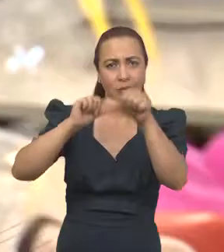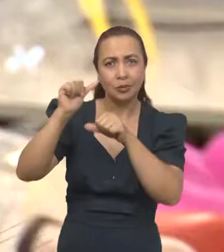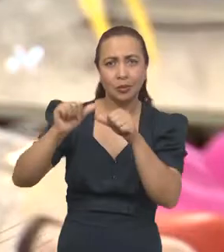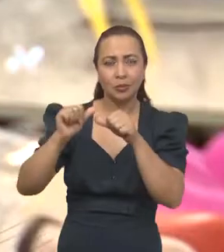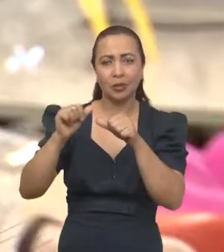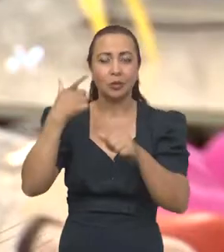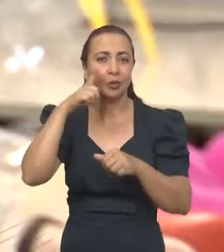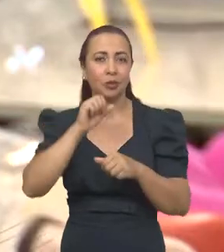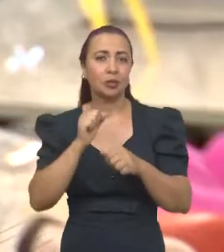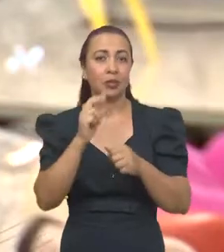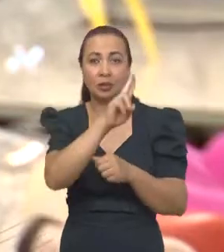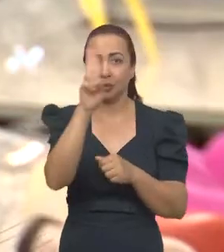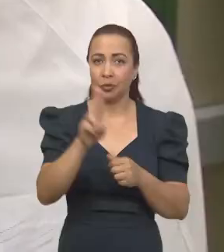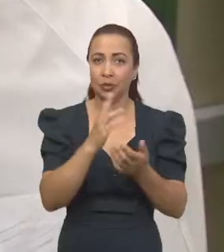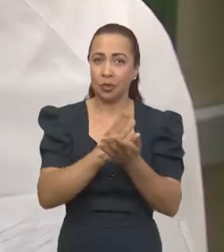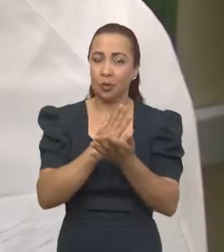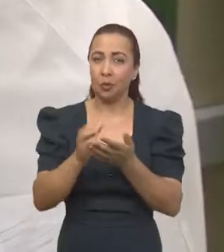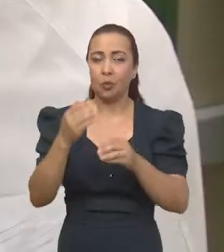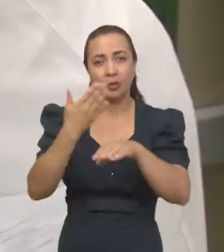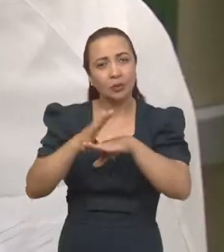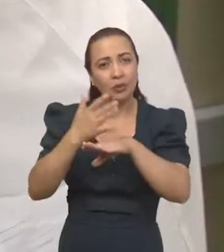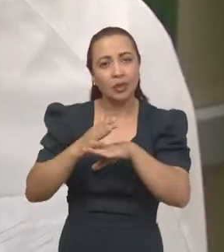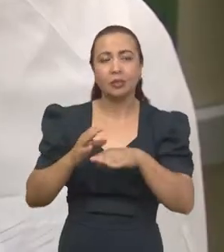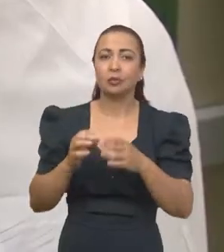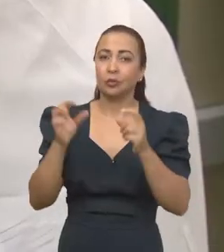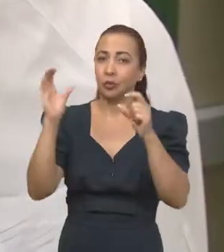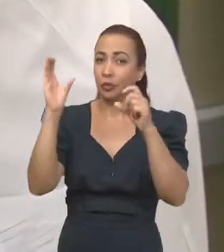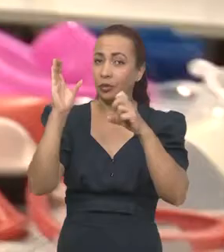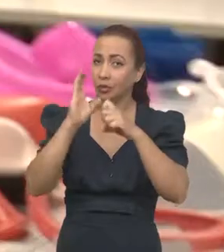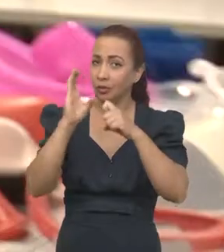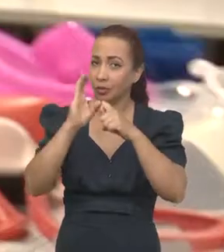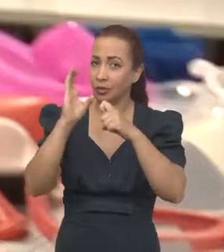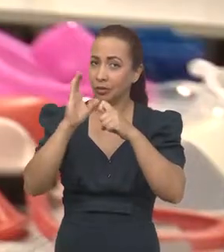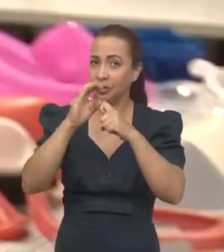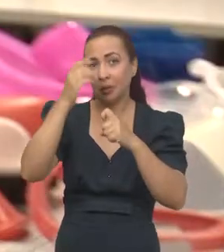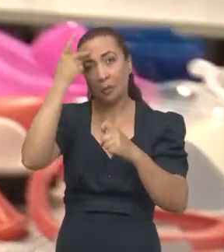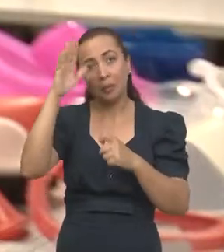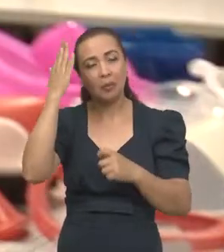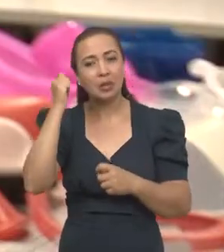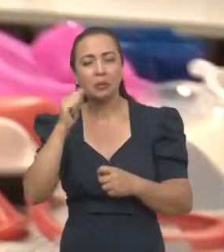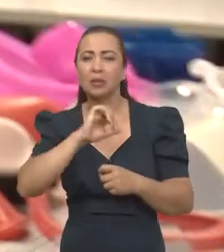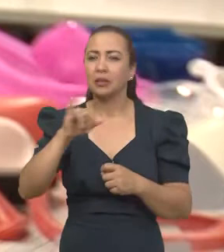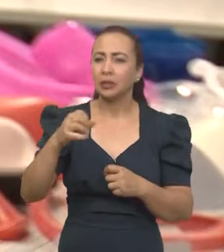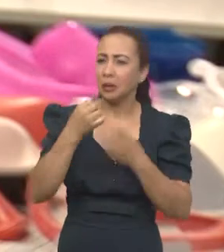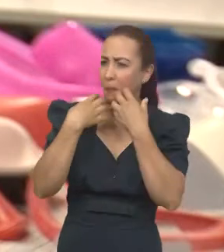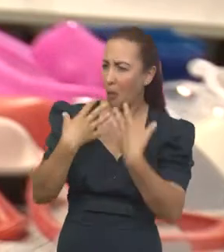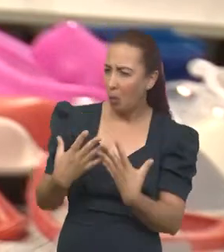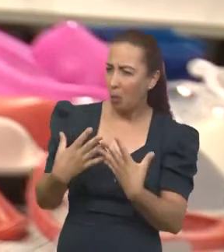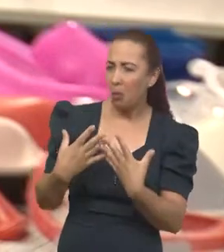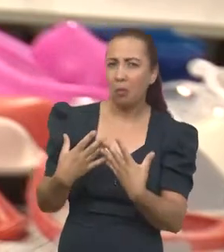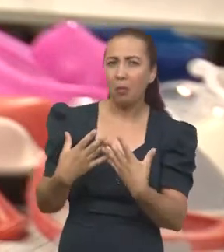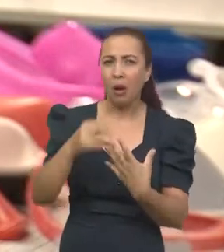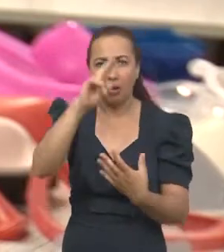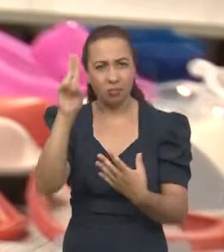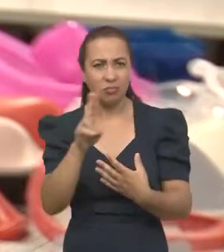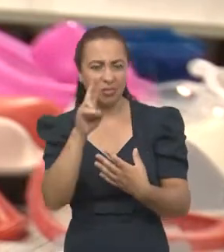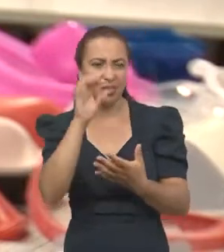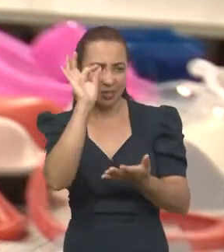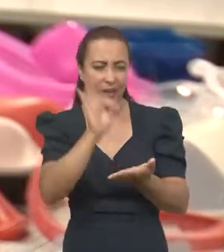um protocolo que consegue ser usado em alguns testes clínicos, atestar se de fato a coisa funciona, se está legível, se está